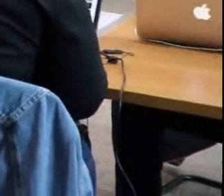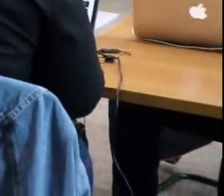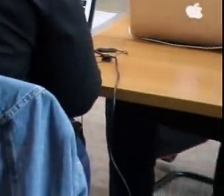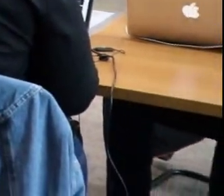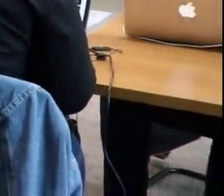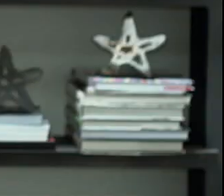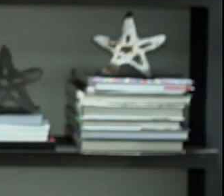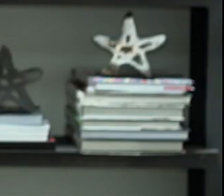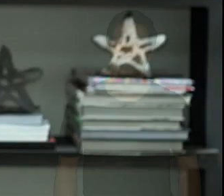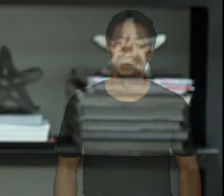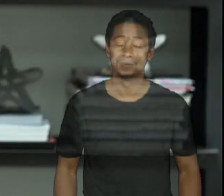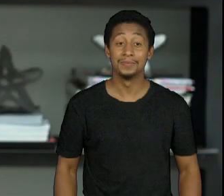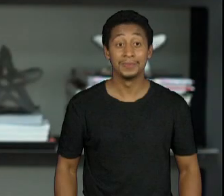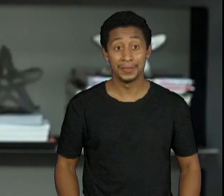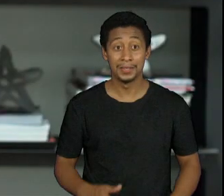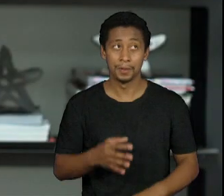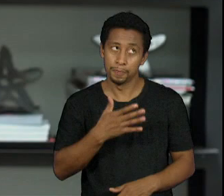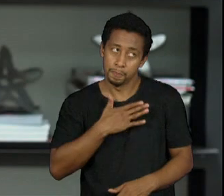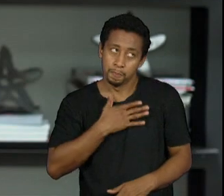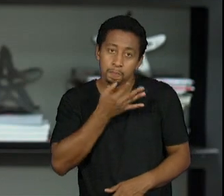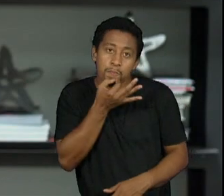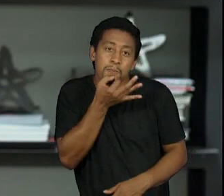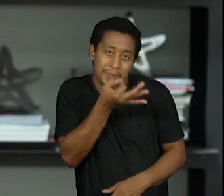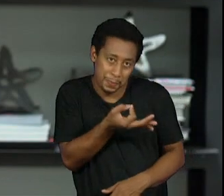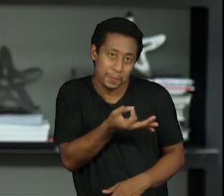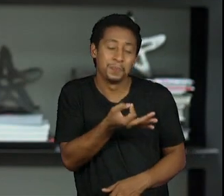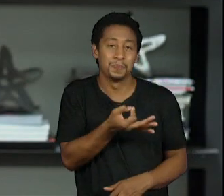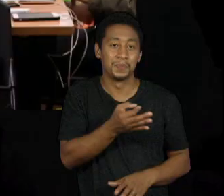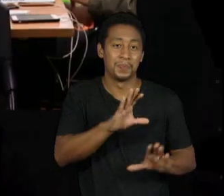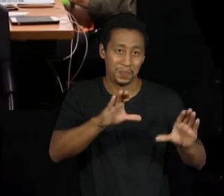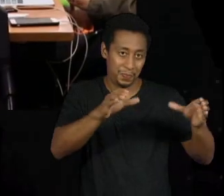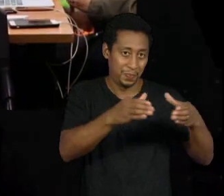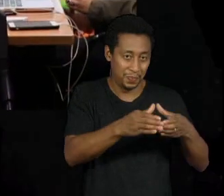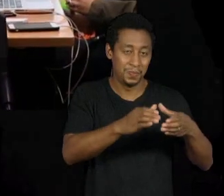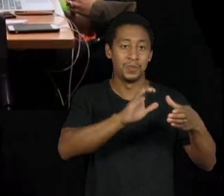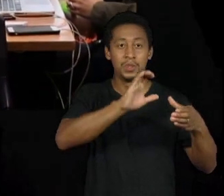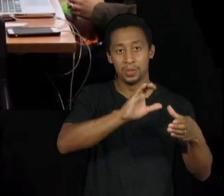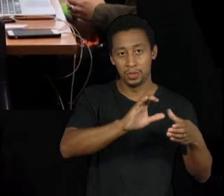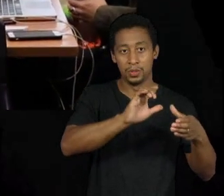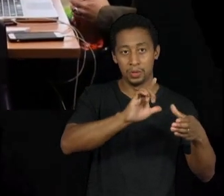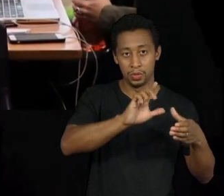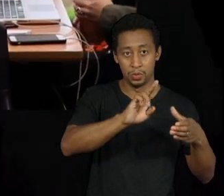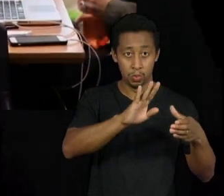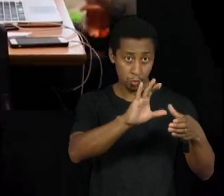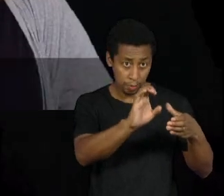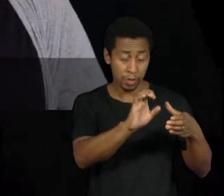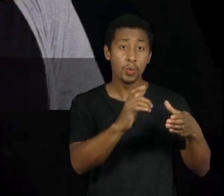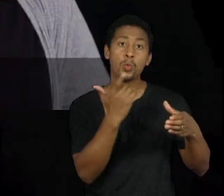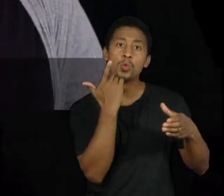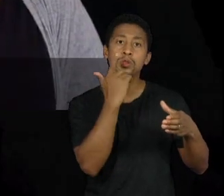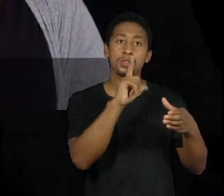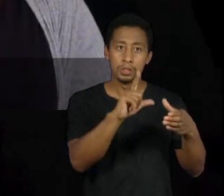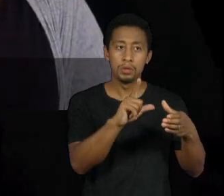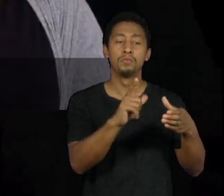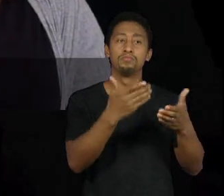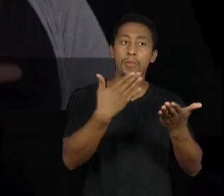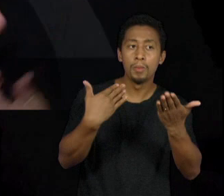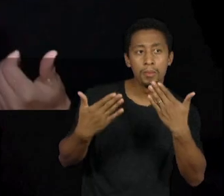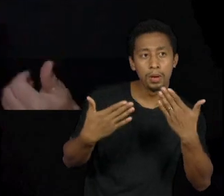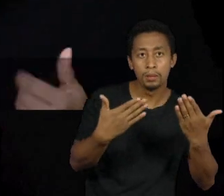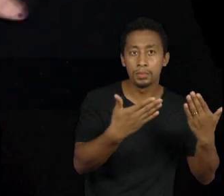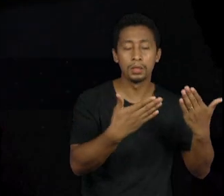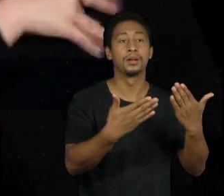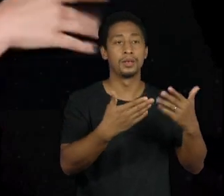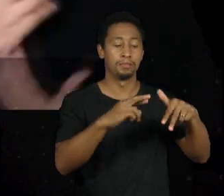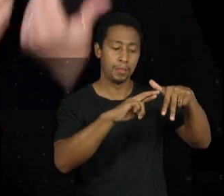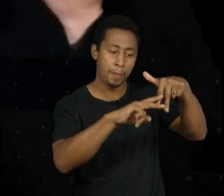eu acho que o clube ganhou nos últimos anos muito em discussões sobre diversidade sobre feminismo sobre o papel